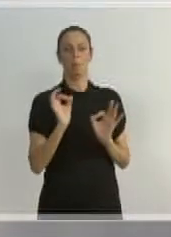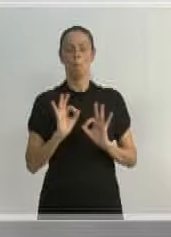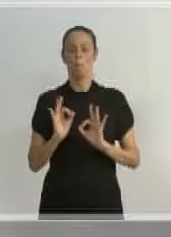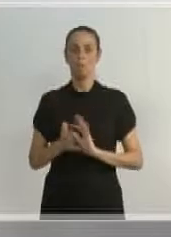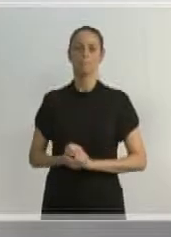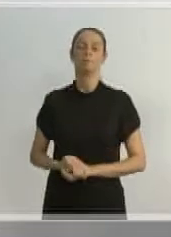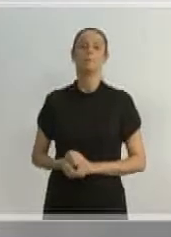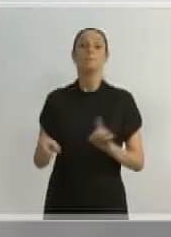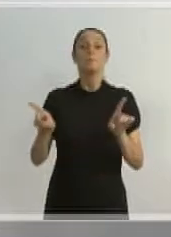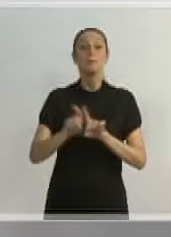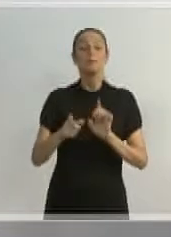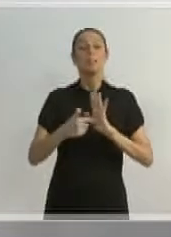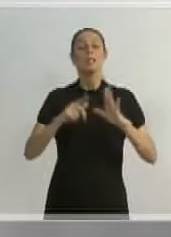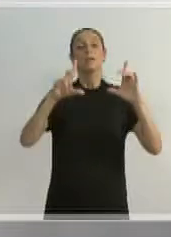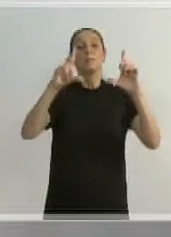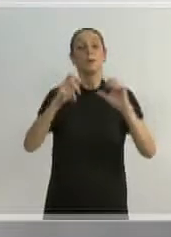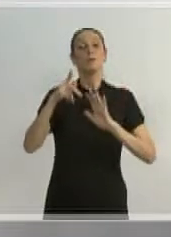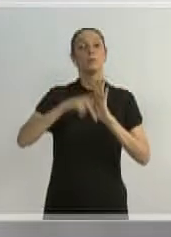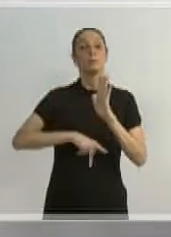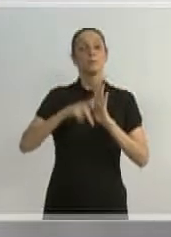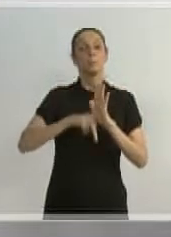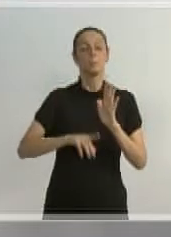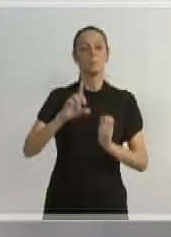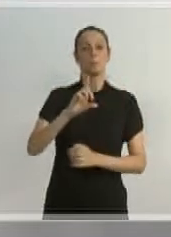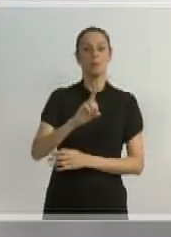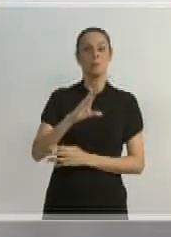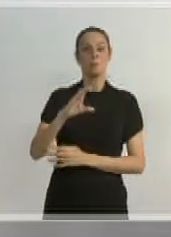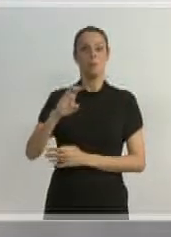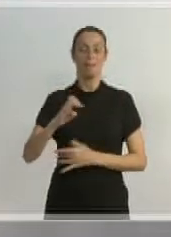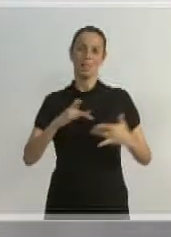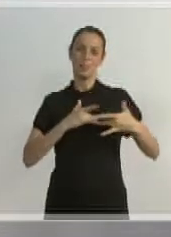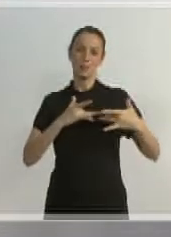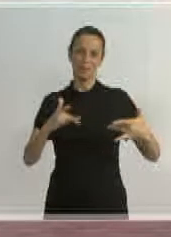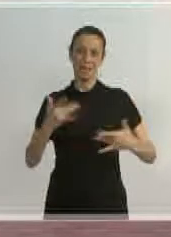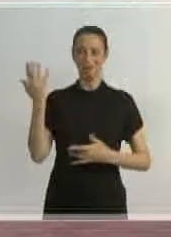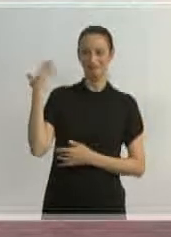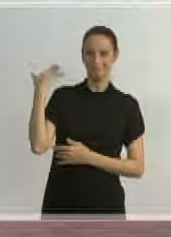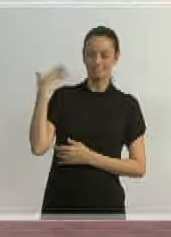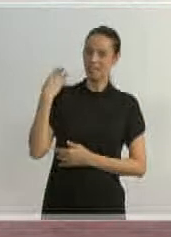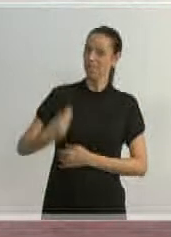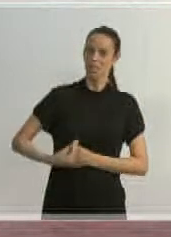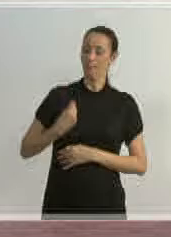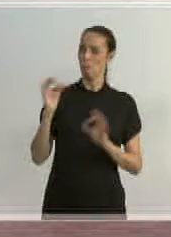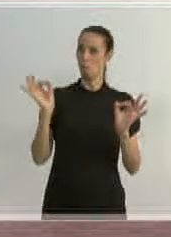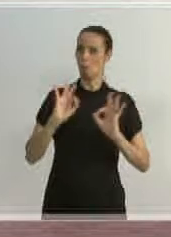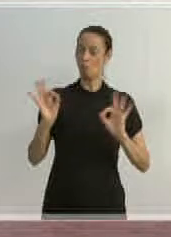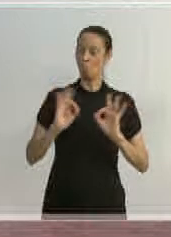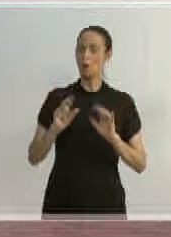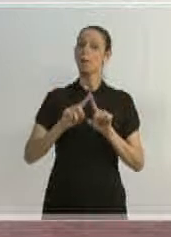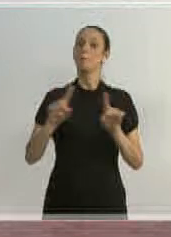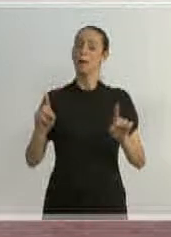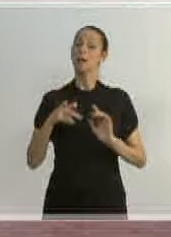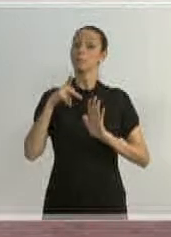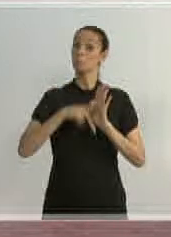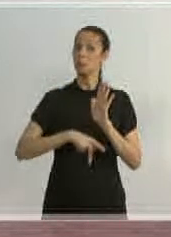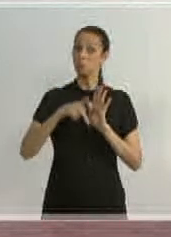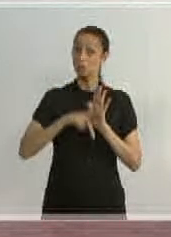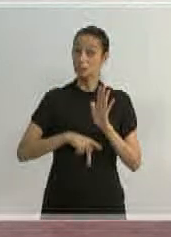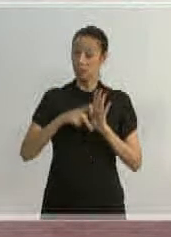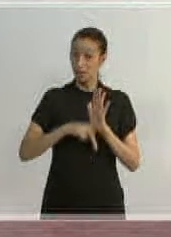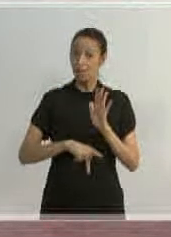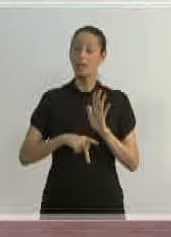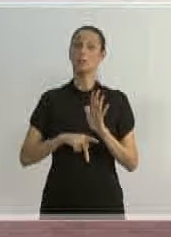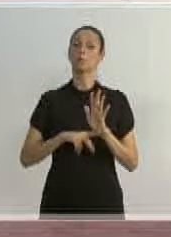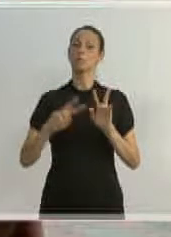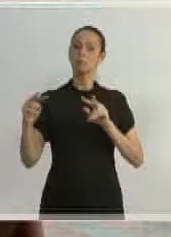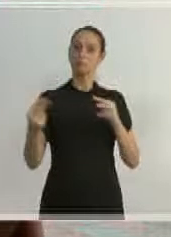as fotos em relação ao projeto do DC Solidário, que aconteceu esse final de semana. Eu não pude estar presente, mas foi um projeto que a gente destaca